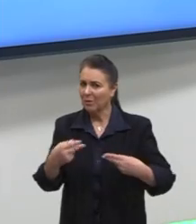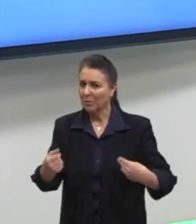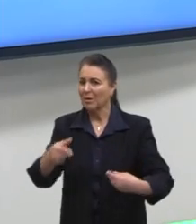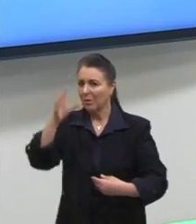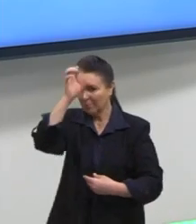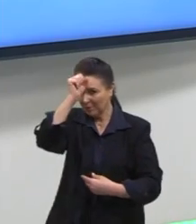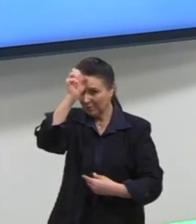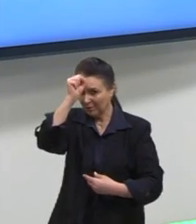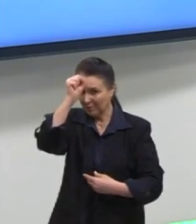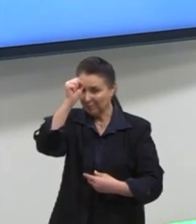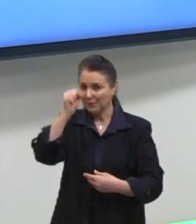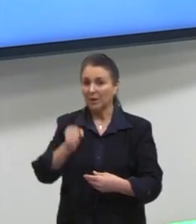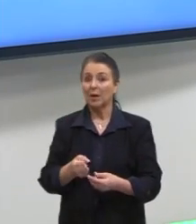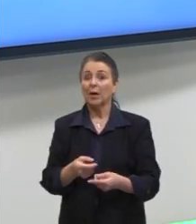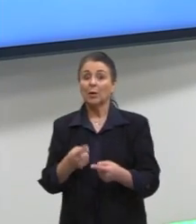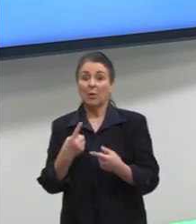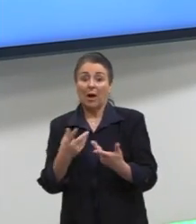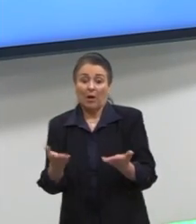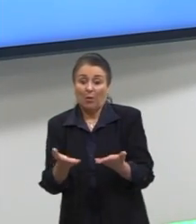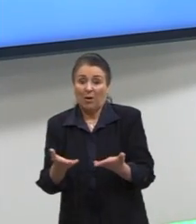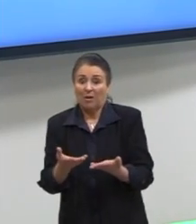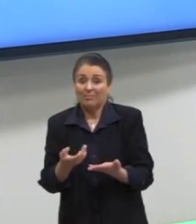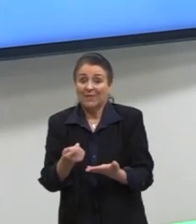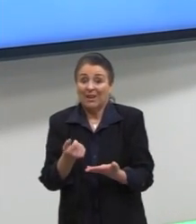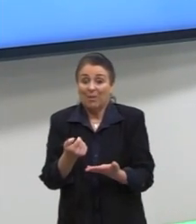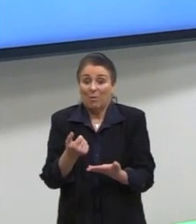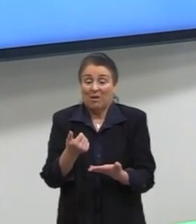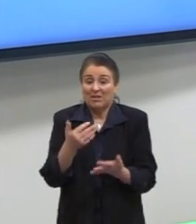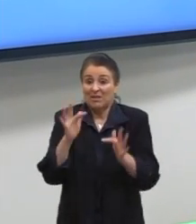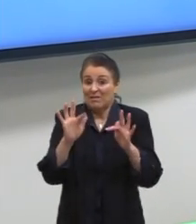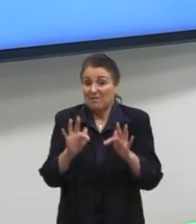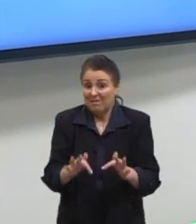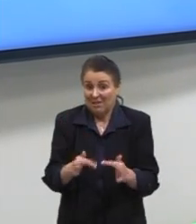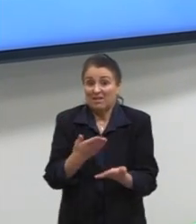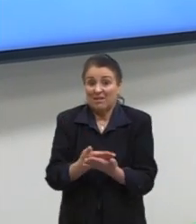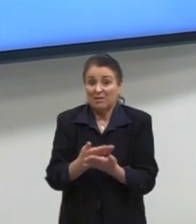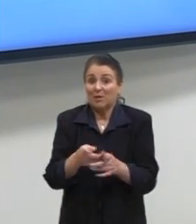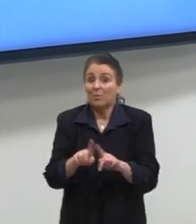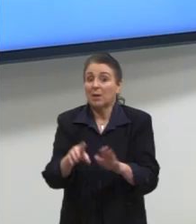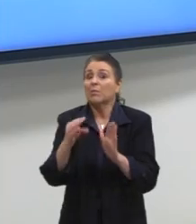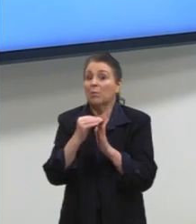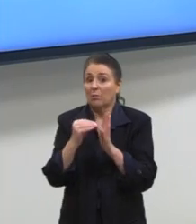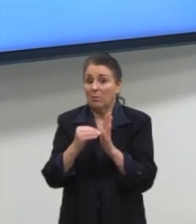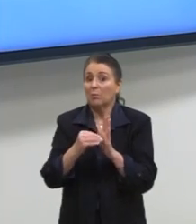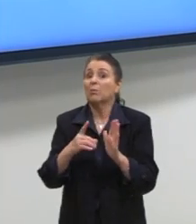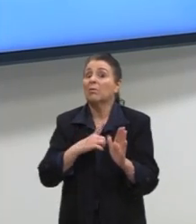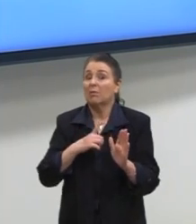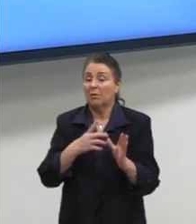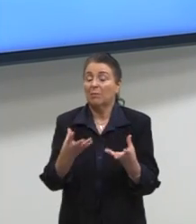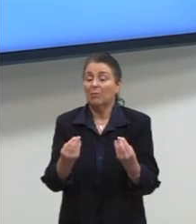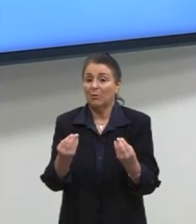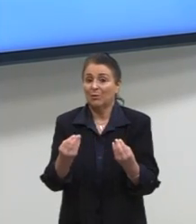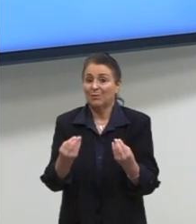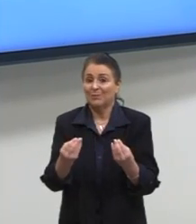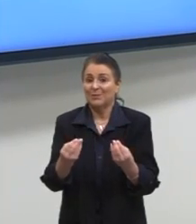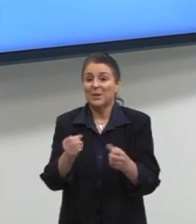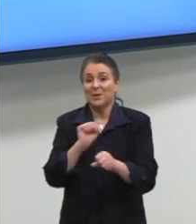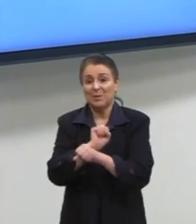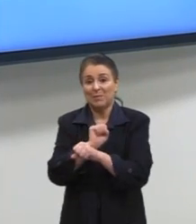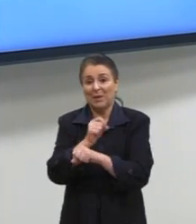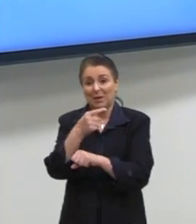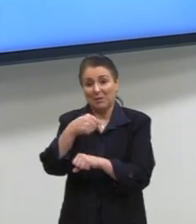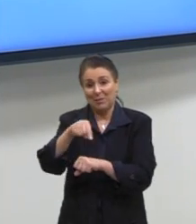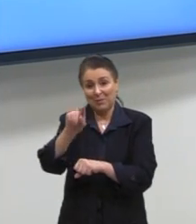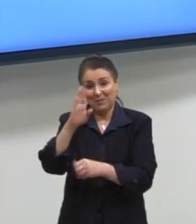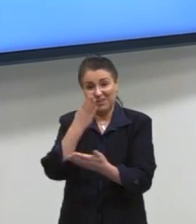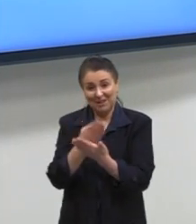embora as aulas estejam acabando o conteúdo ainda tem alguma coisinha bacana para ver conto com vocês na próxima